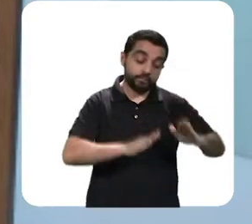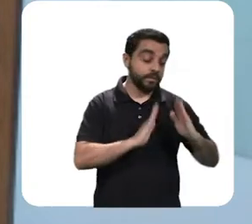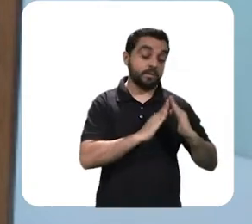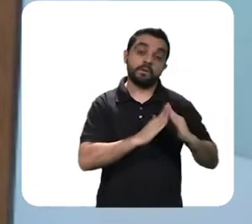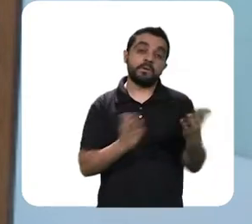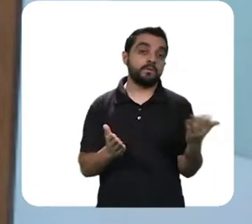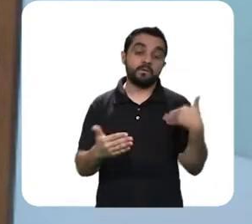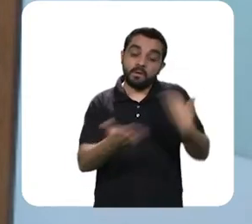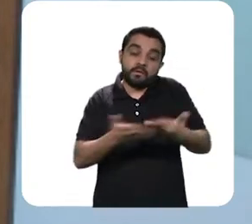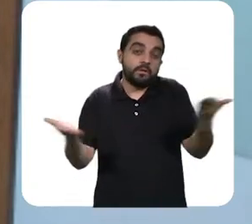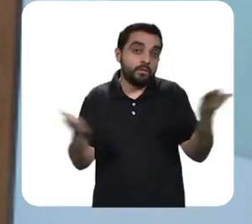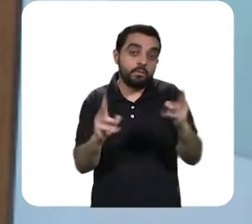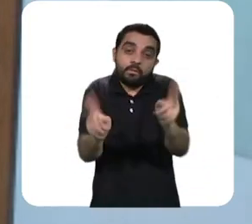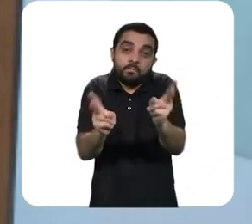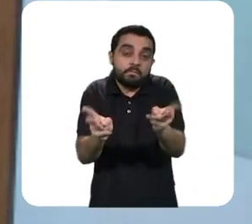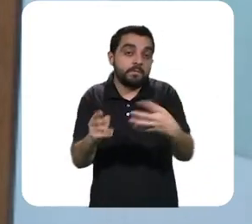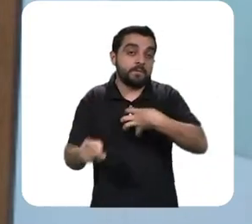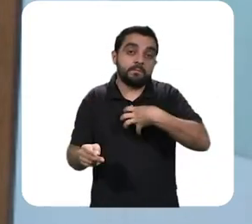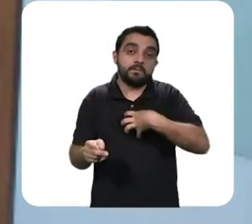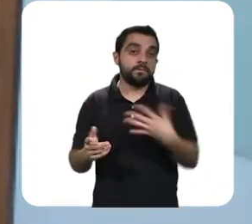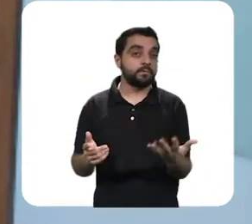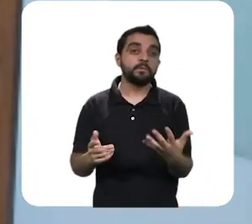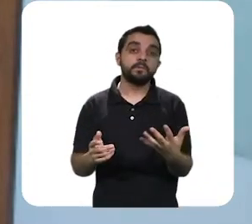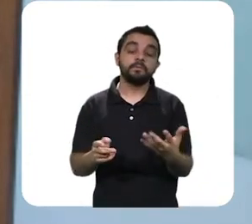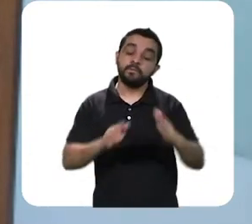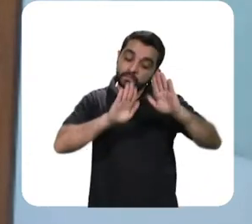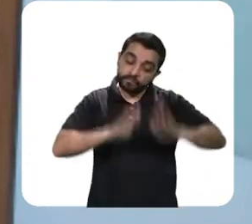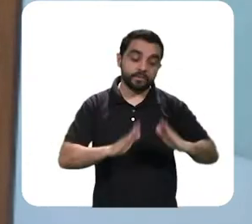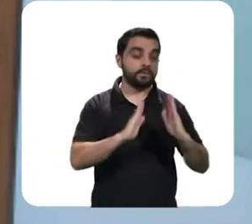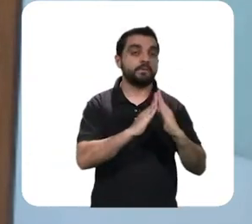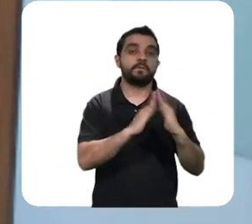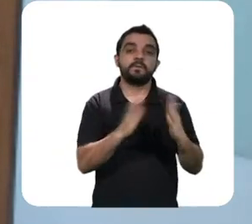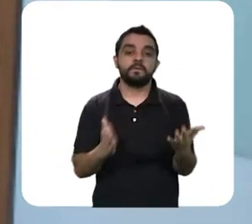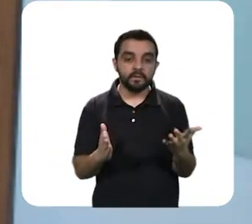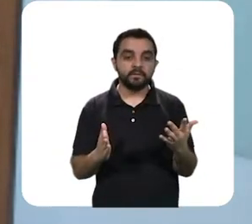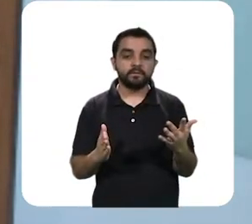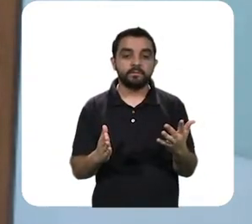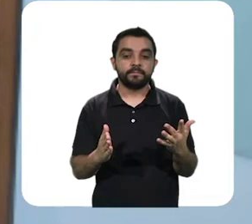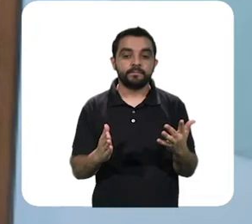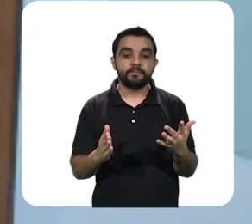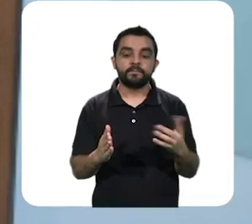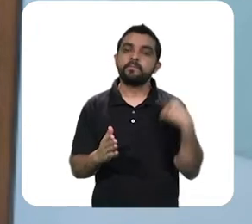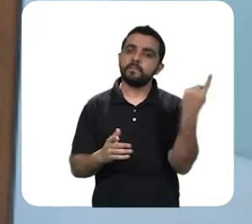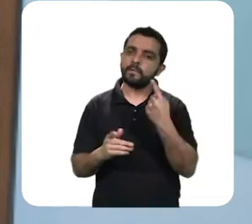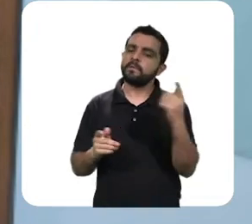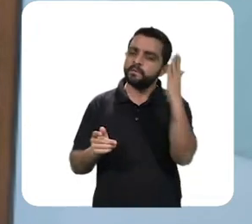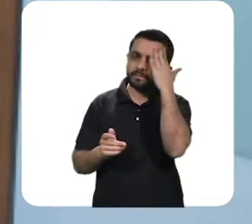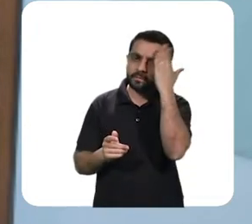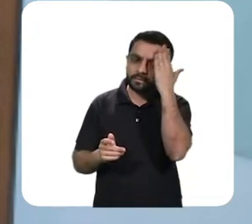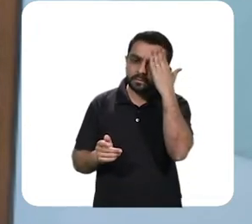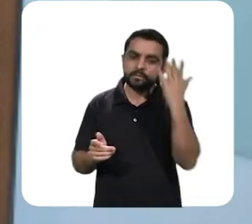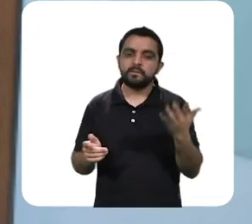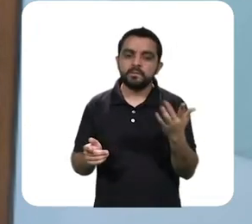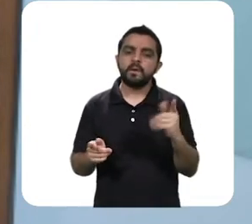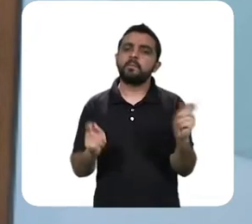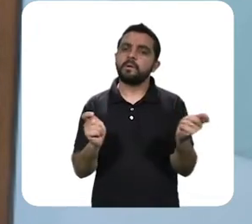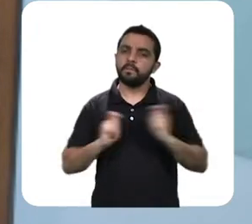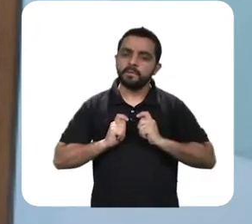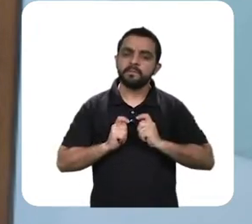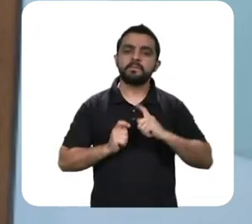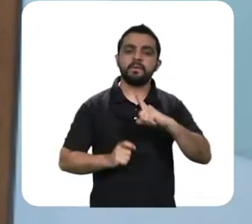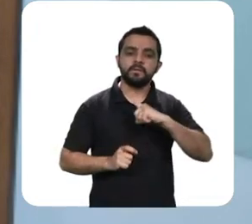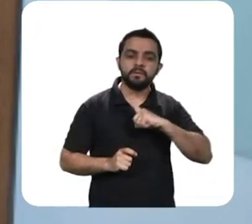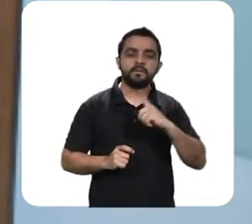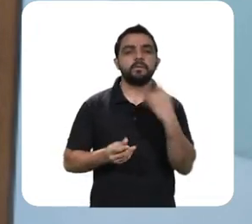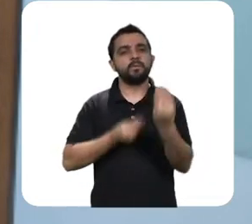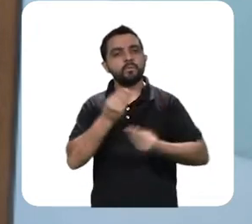até hoje não mudou mudou um pouco o contexto tecnológico e a gente tem uma capacidade de resposta agora a gente sabe como é que é o mecanismo